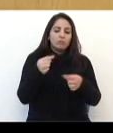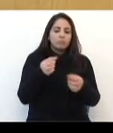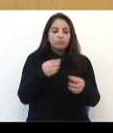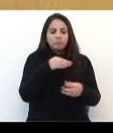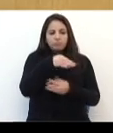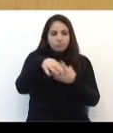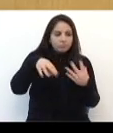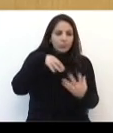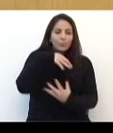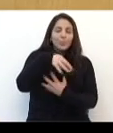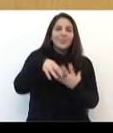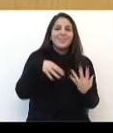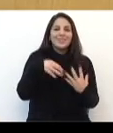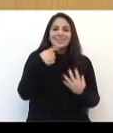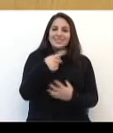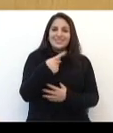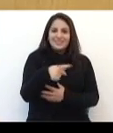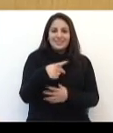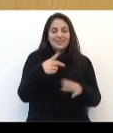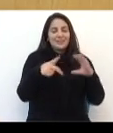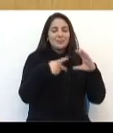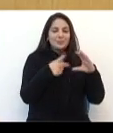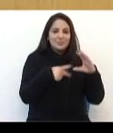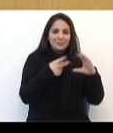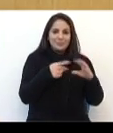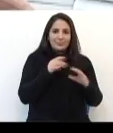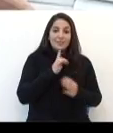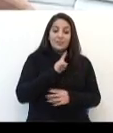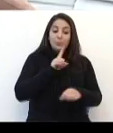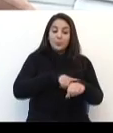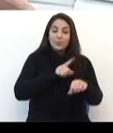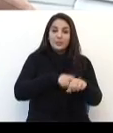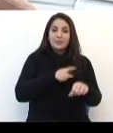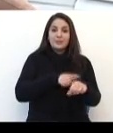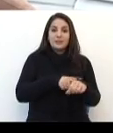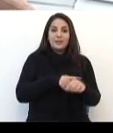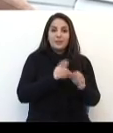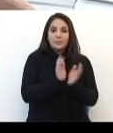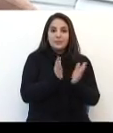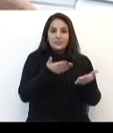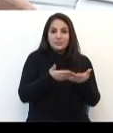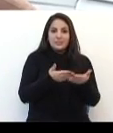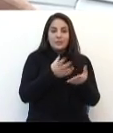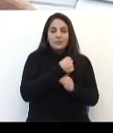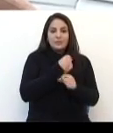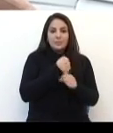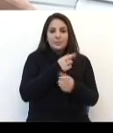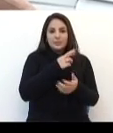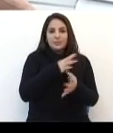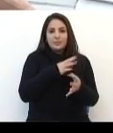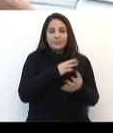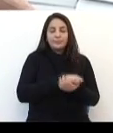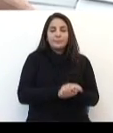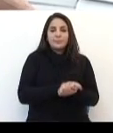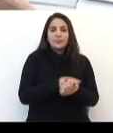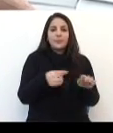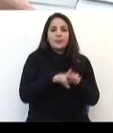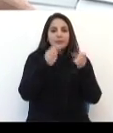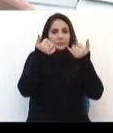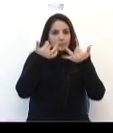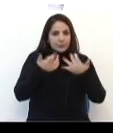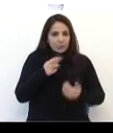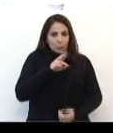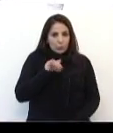momento, ela está na Comissão de Orçamento e Tomada de Contas. O presidente do grupo, Rui Lorenzato, explicou que a